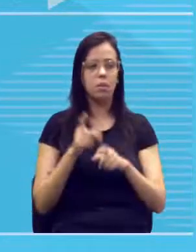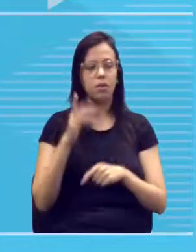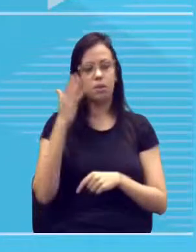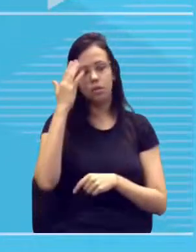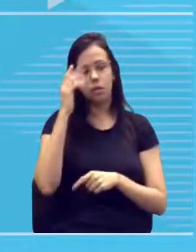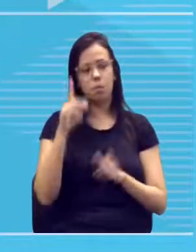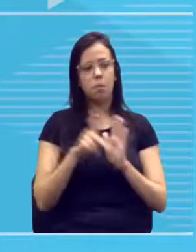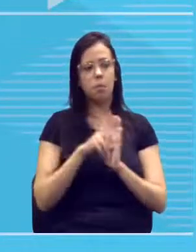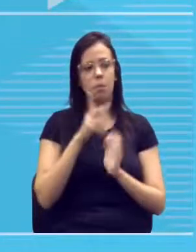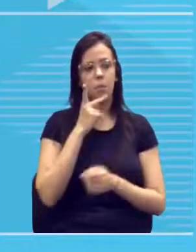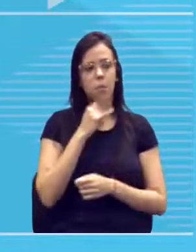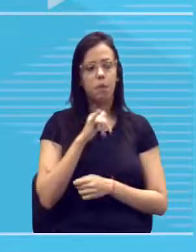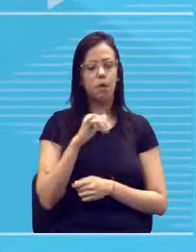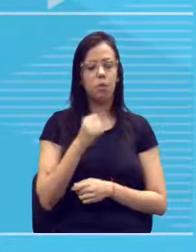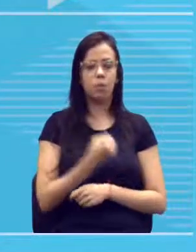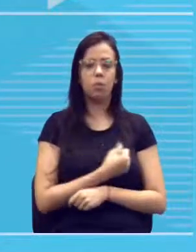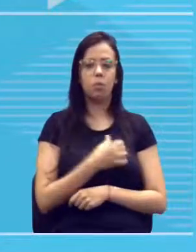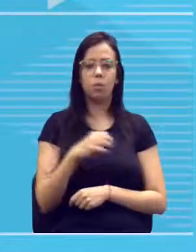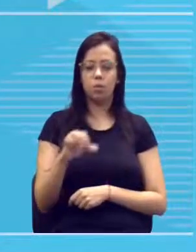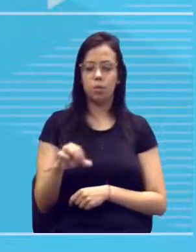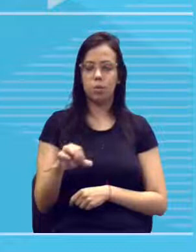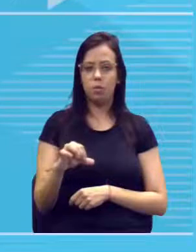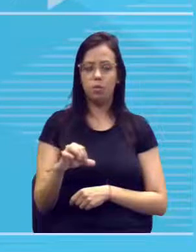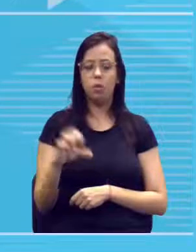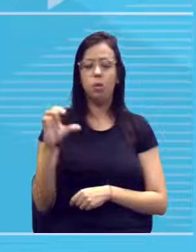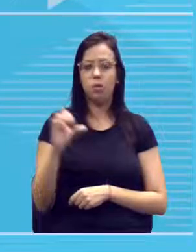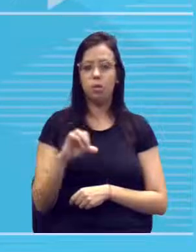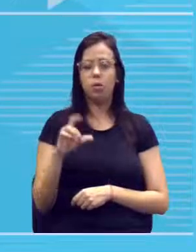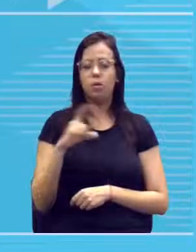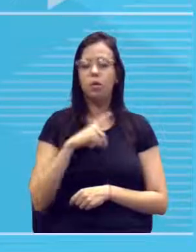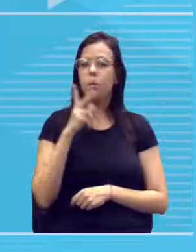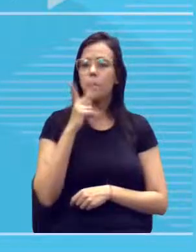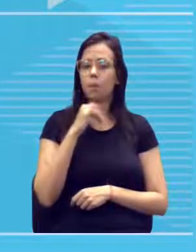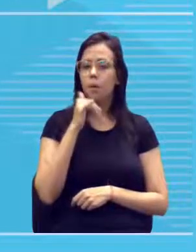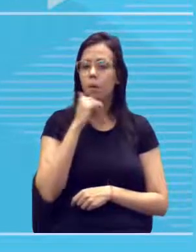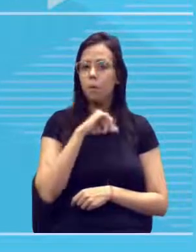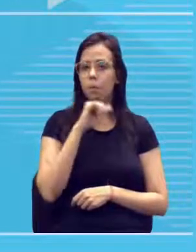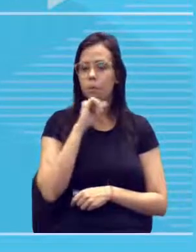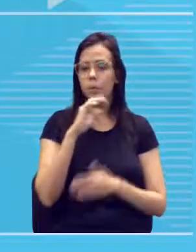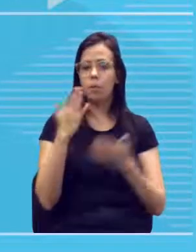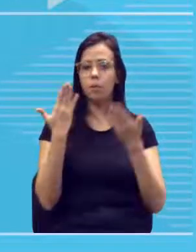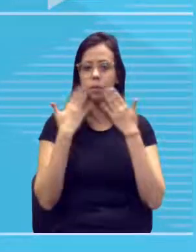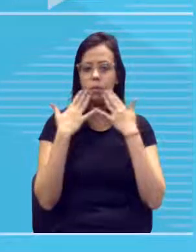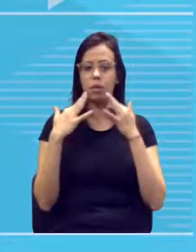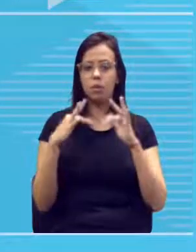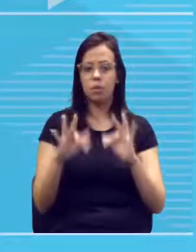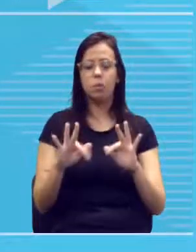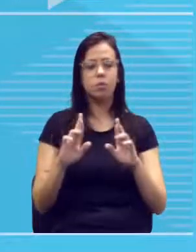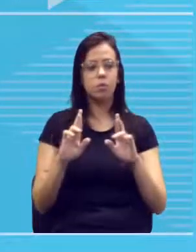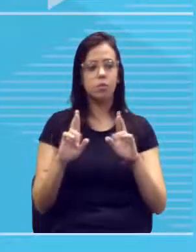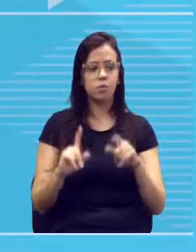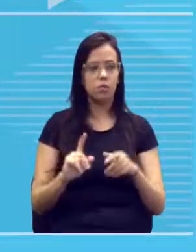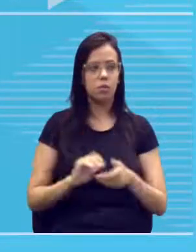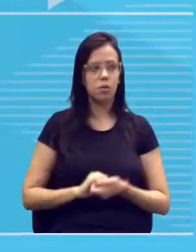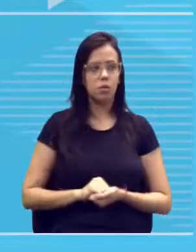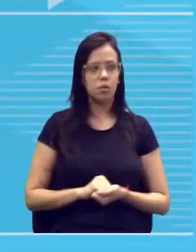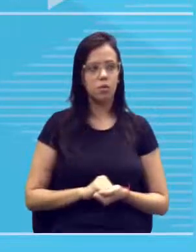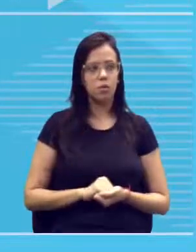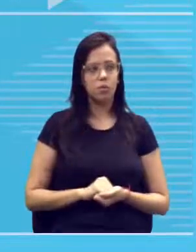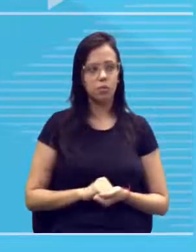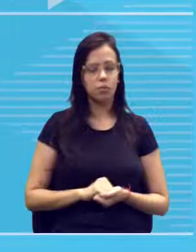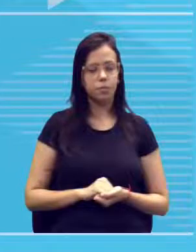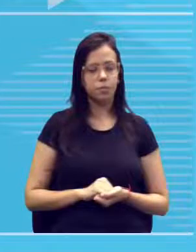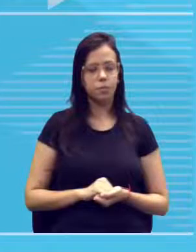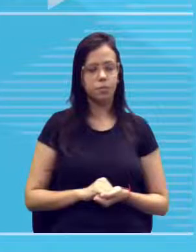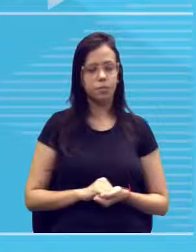nove. O indivíduo nove, ele também tem pais fenotipicamente diferentes dele. Ah, professor, então, obrigatoriamente,